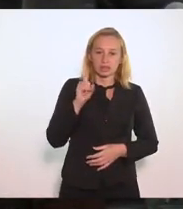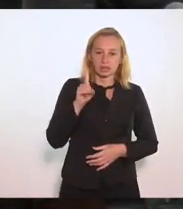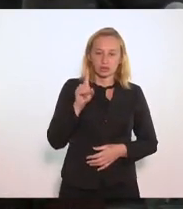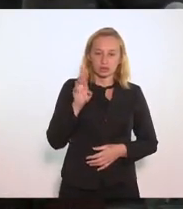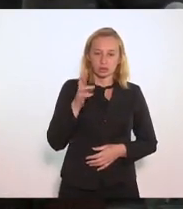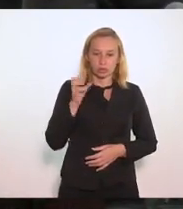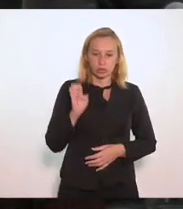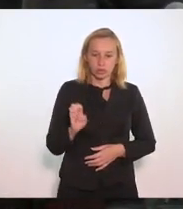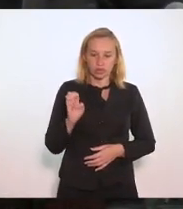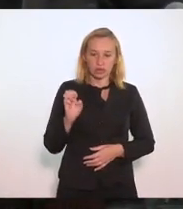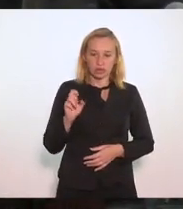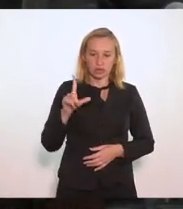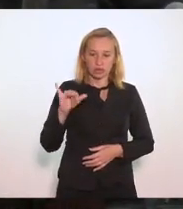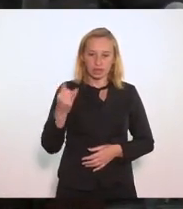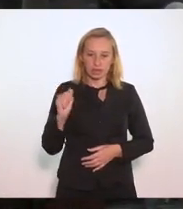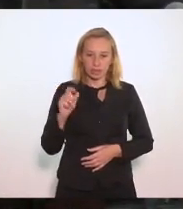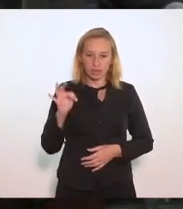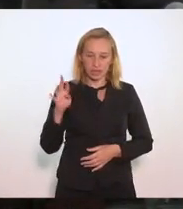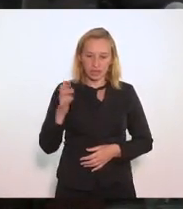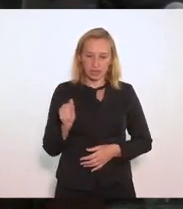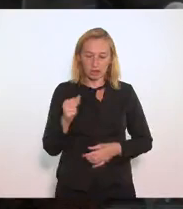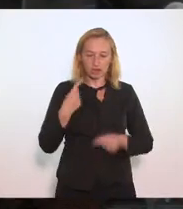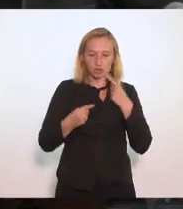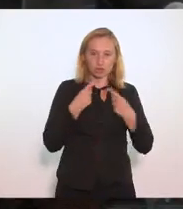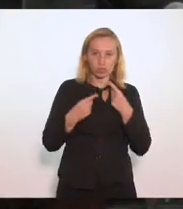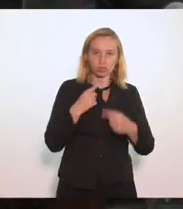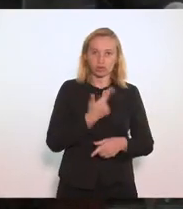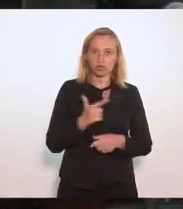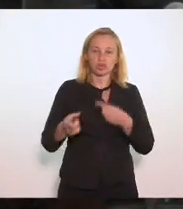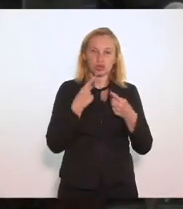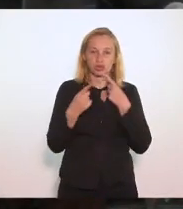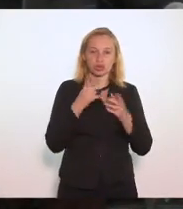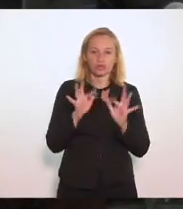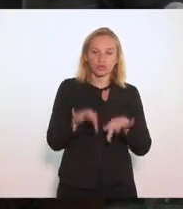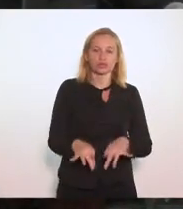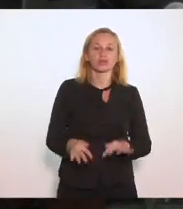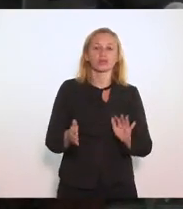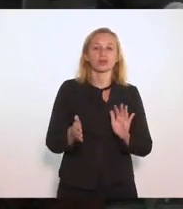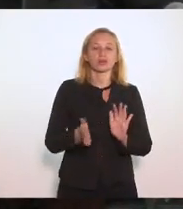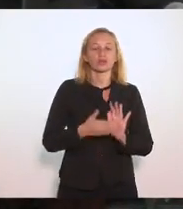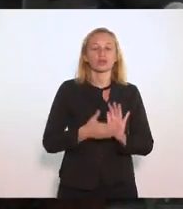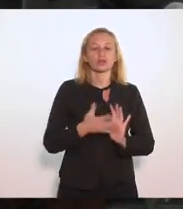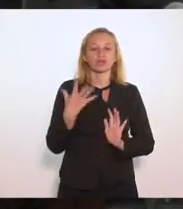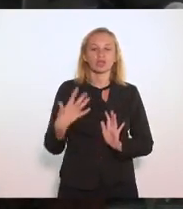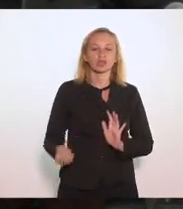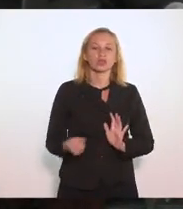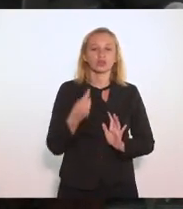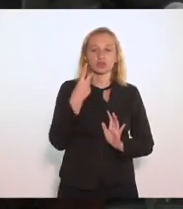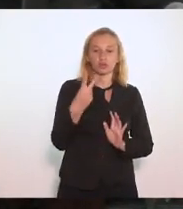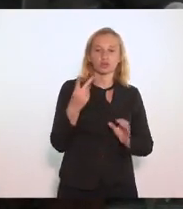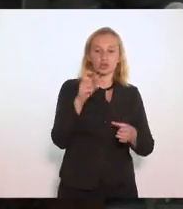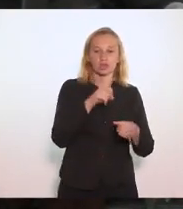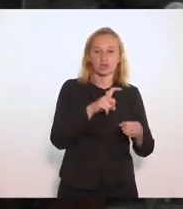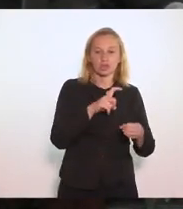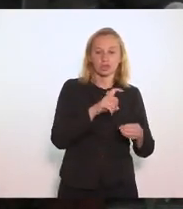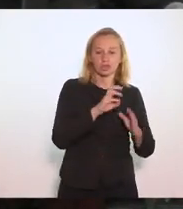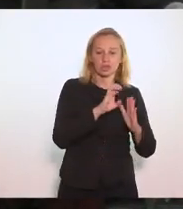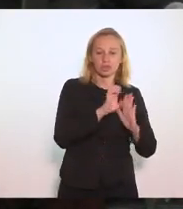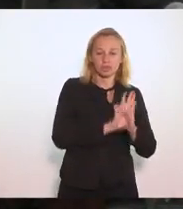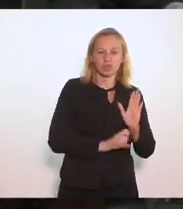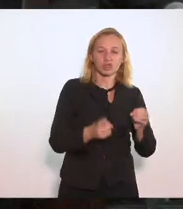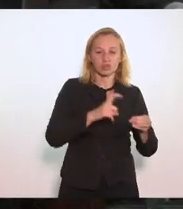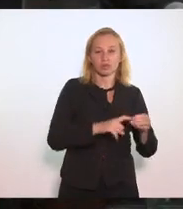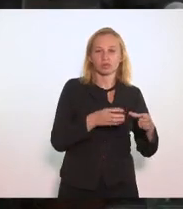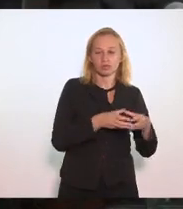Rio de Janeiro Em discussão Não havendo o que queira discutir, encerrando a discussão O presidente proposta recebeu duas emendas em retorno às comissões